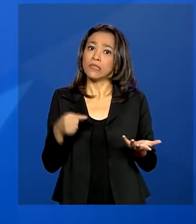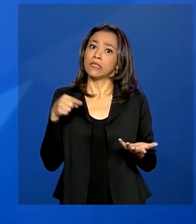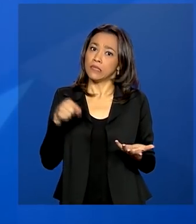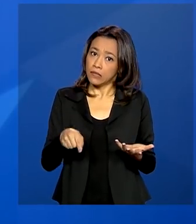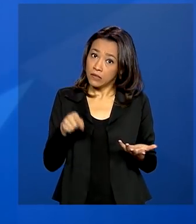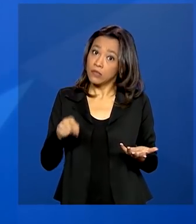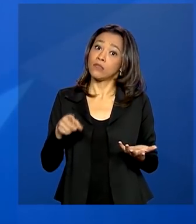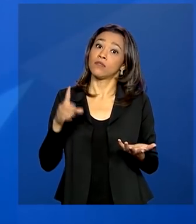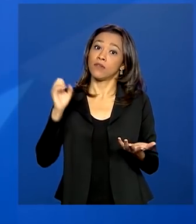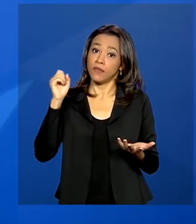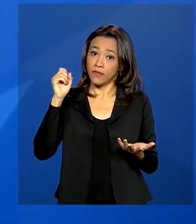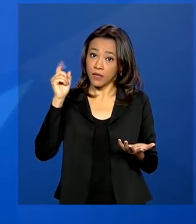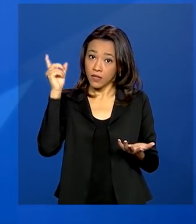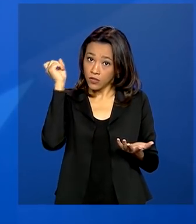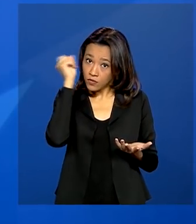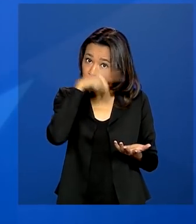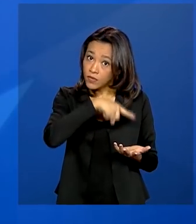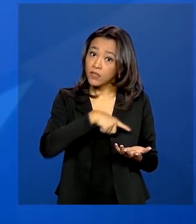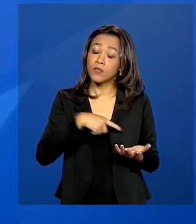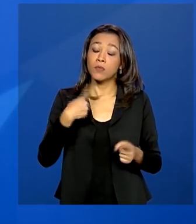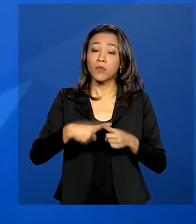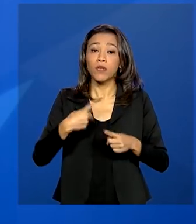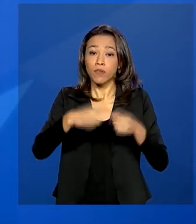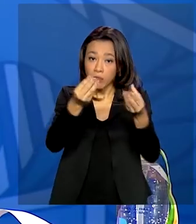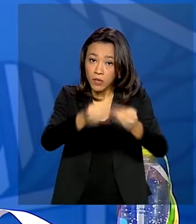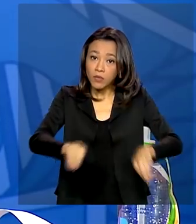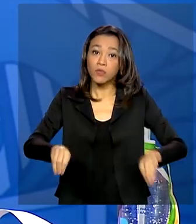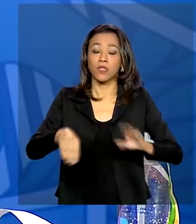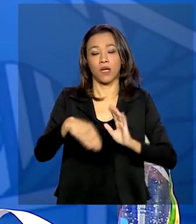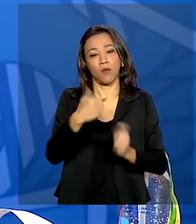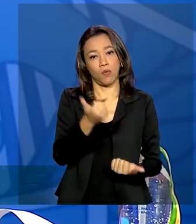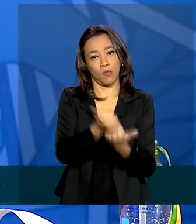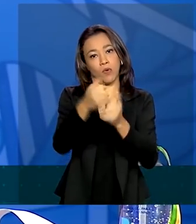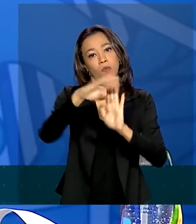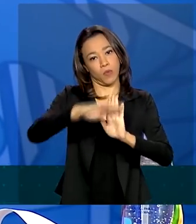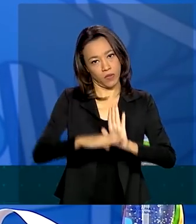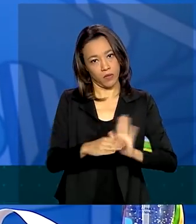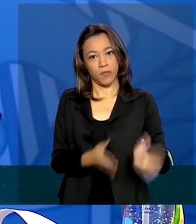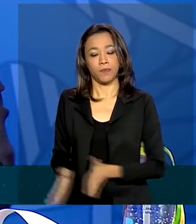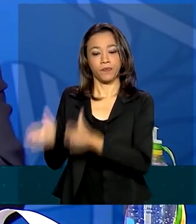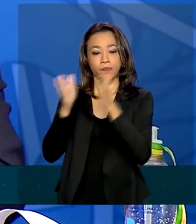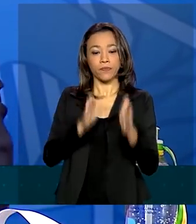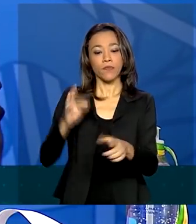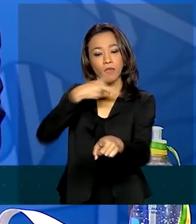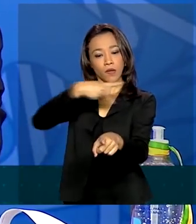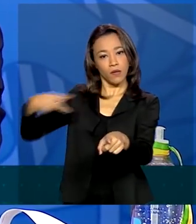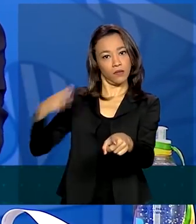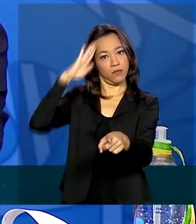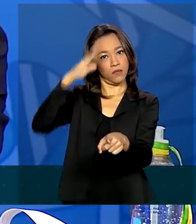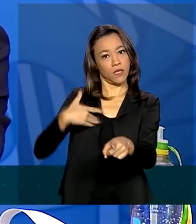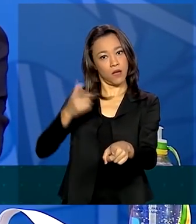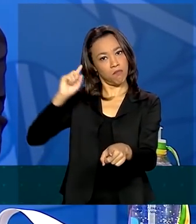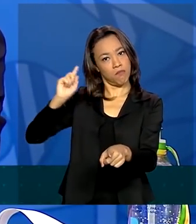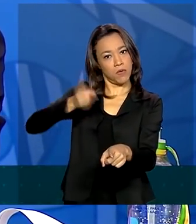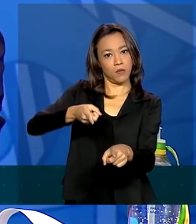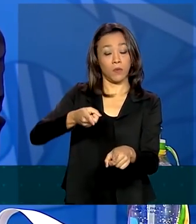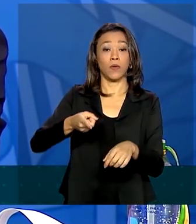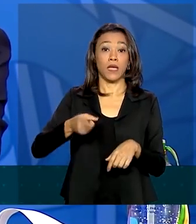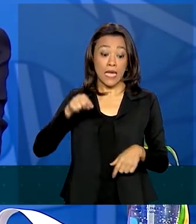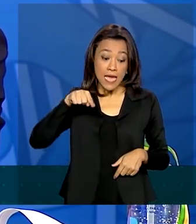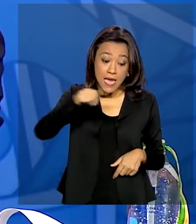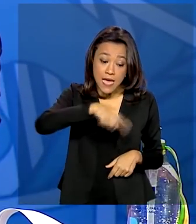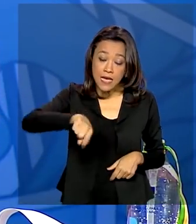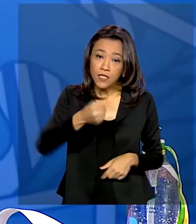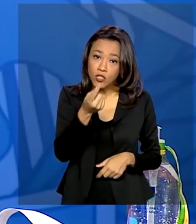credibilidade de todo o programa, de todo o auxílio. O presidente Bolsonaro determinou, esses recursos são para